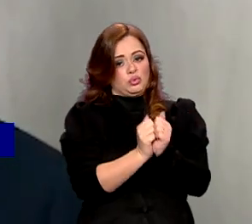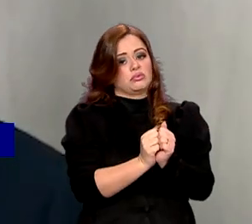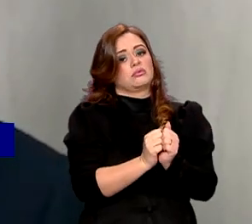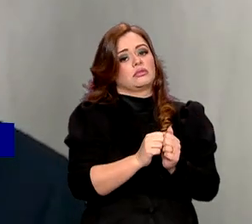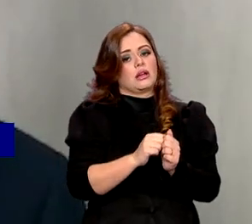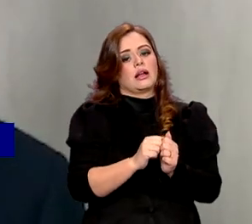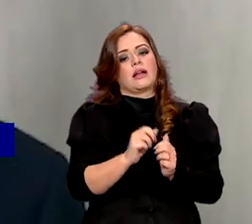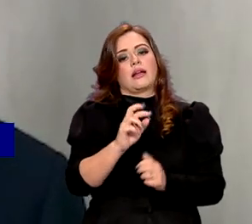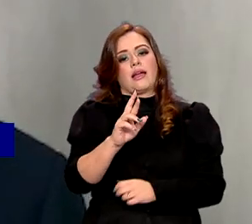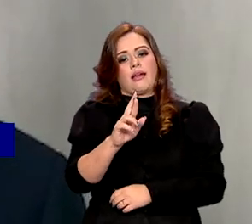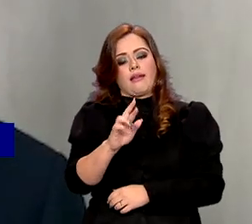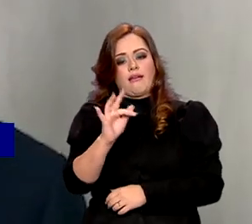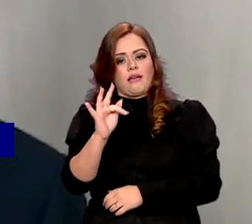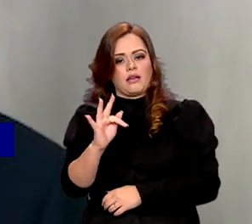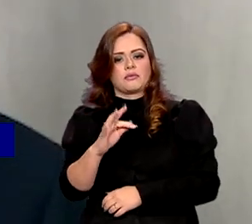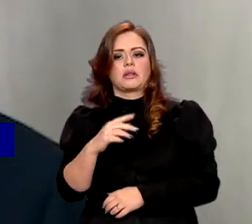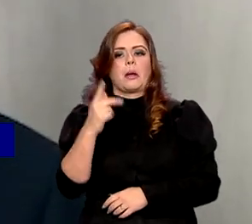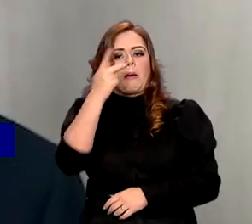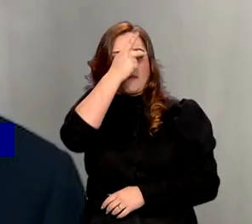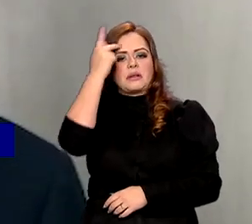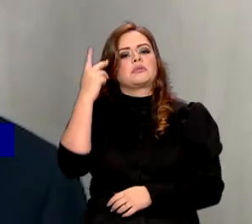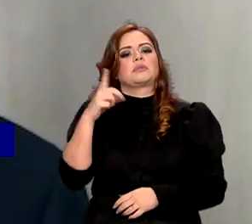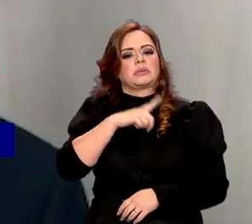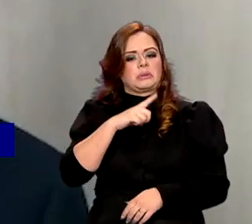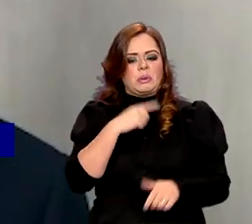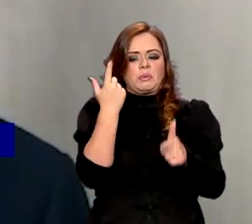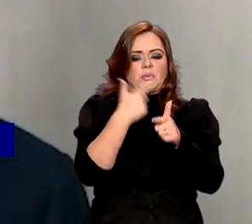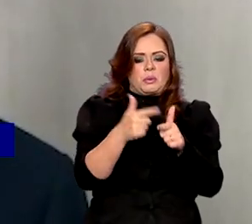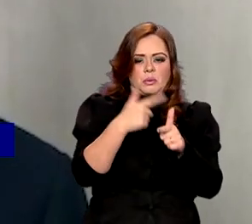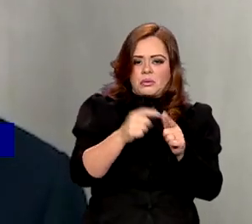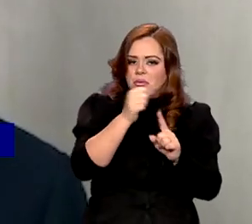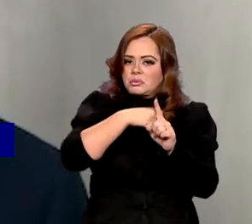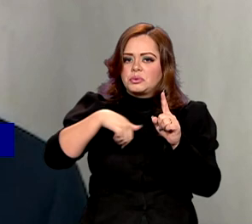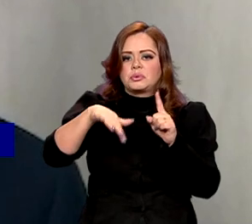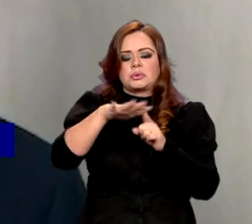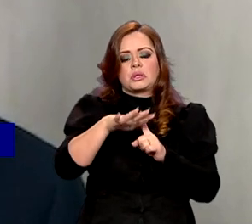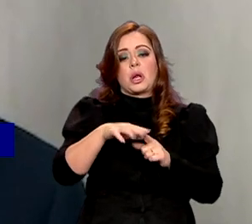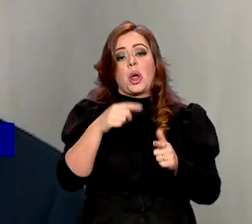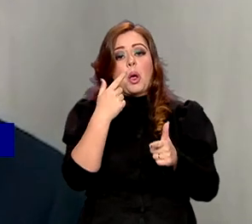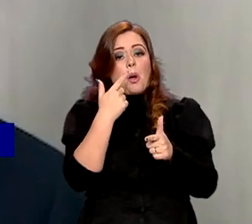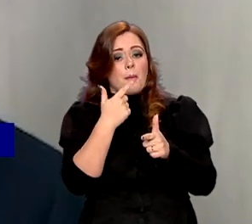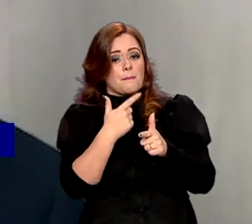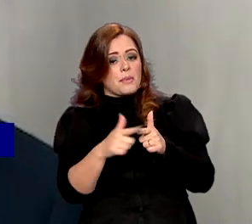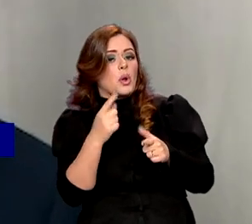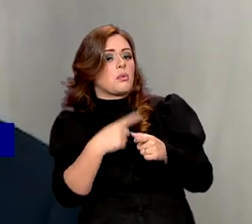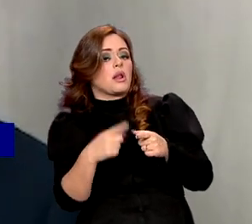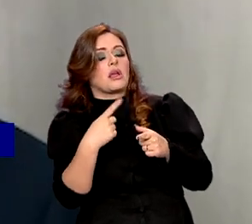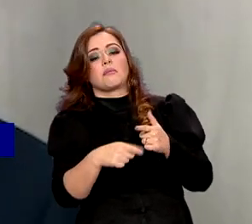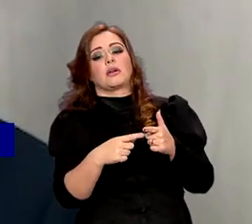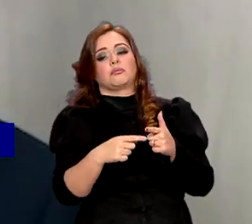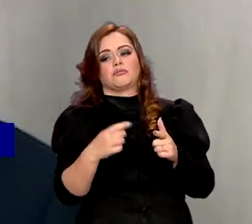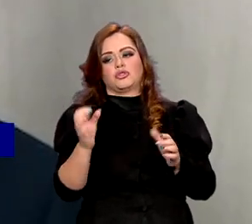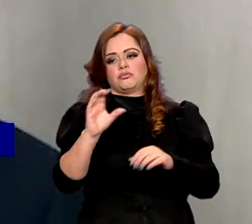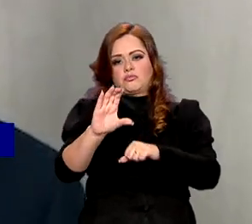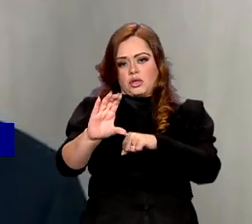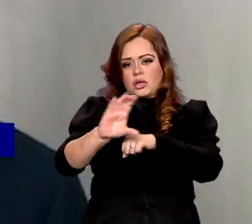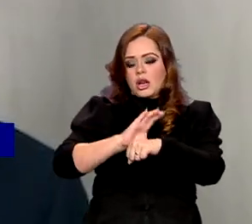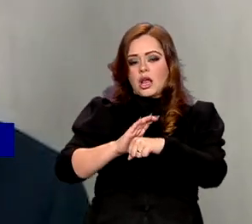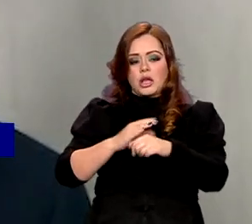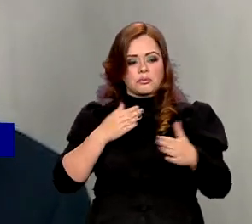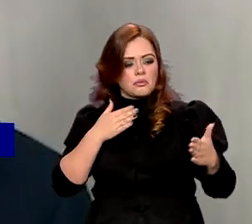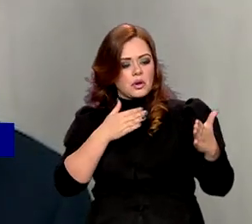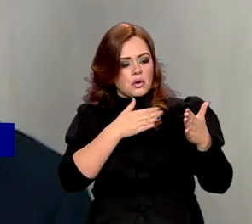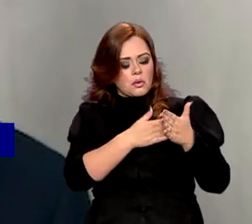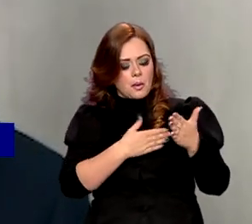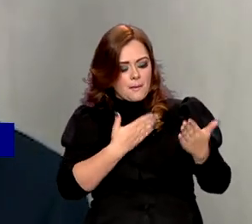faz com que a pessoa tenha uma série de problemas na sociedade. Problemas de obtenção de crédito, impedimentos de